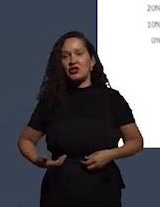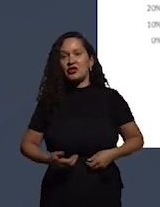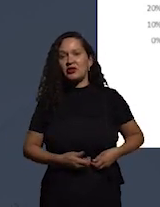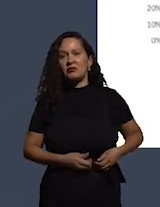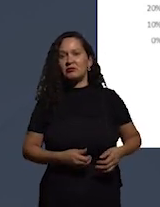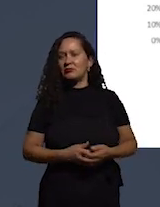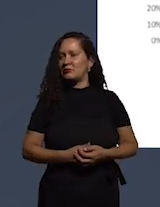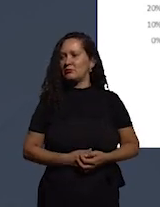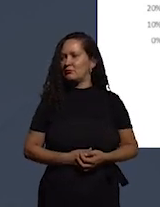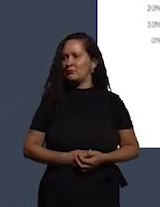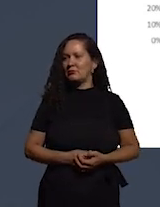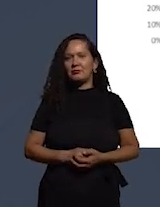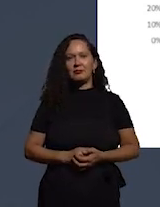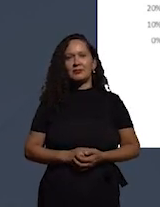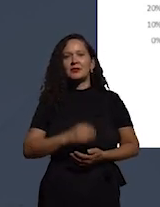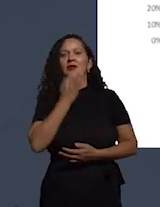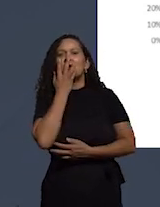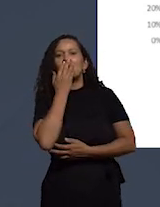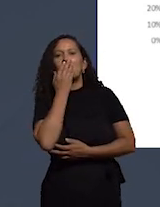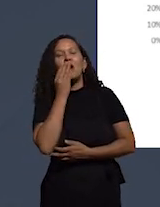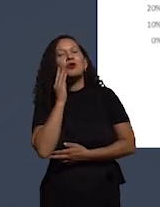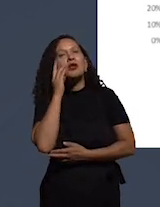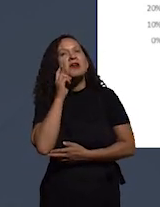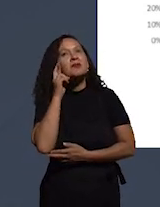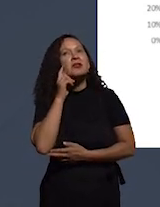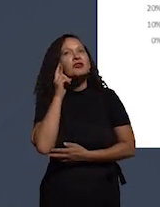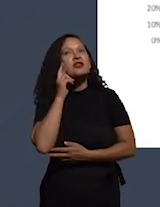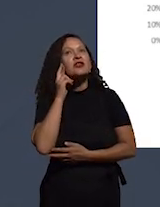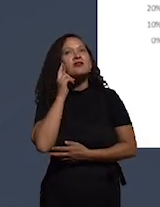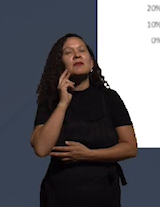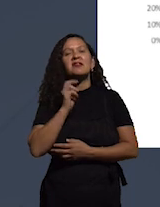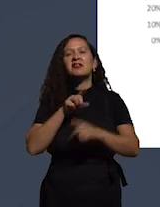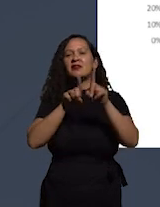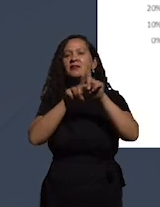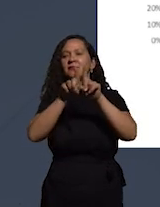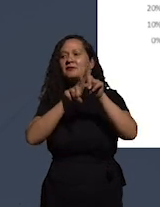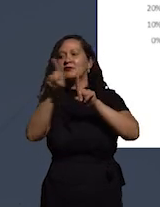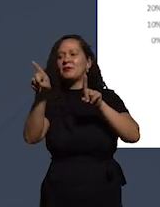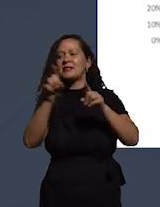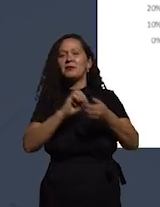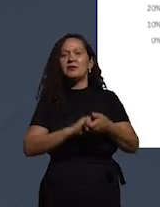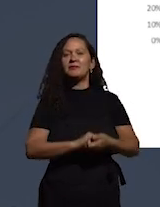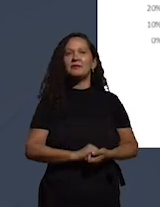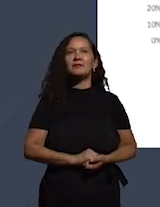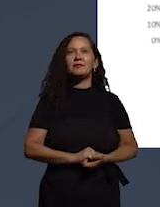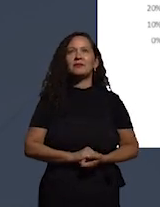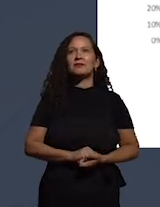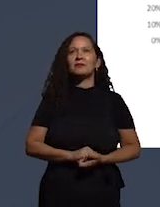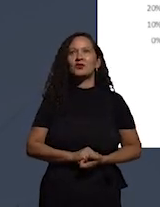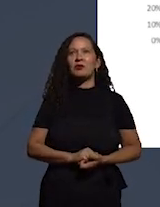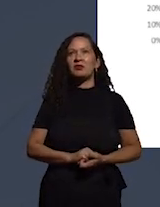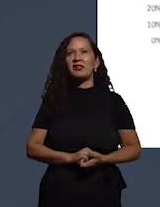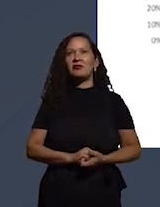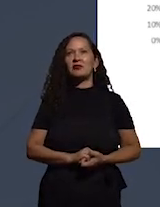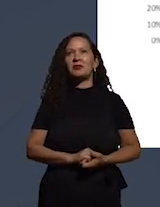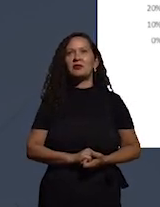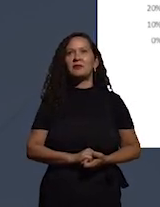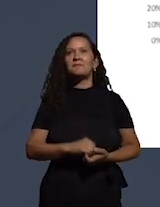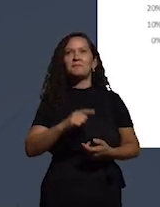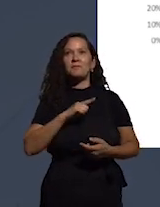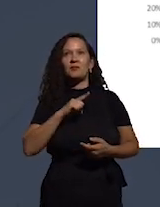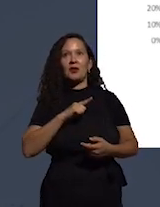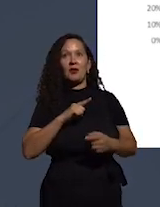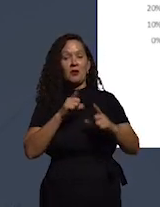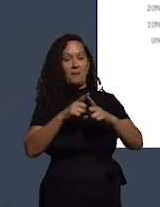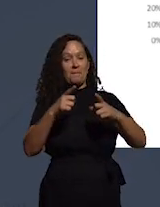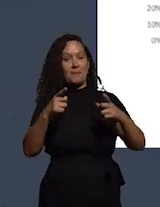coluna cor-de-rosa no gráfico. que acontece é que as empresas do setor de construção, por exemplo, que são as maiores